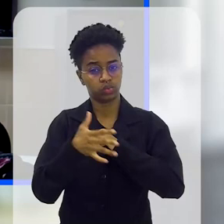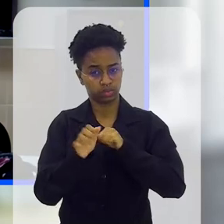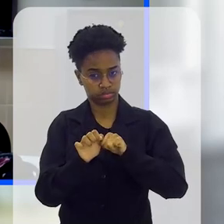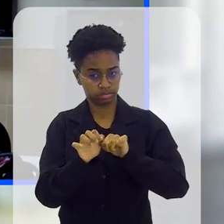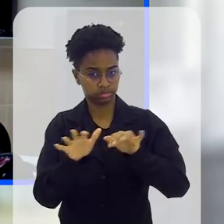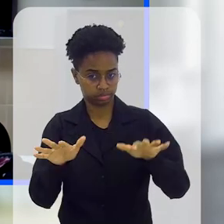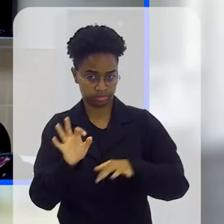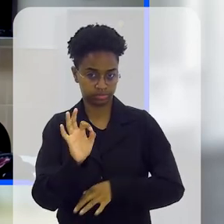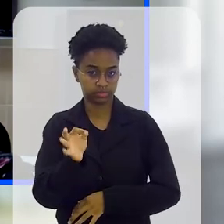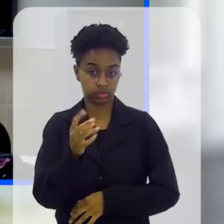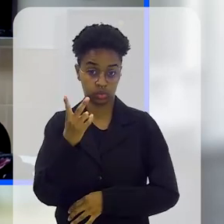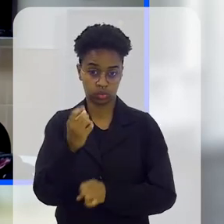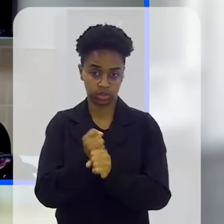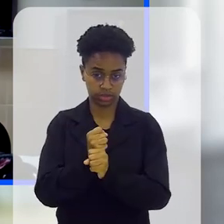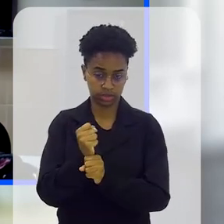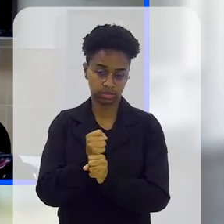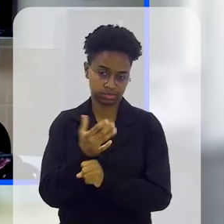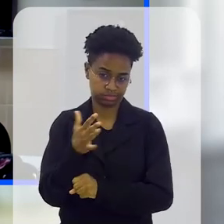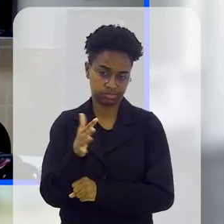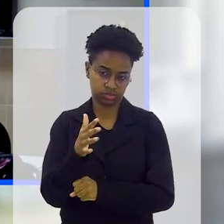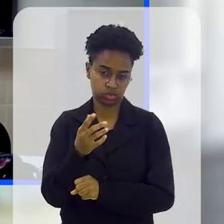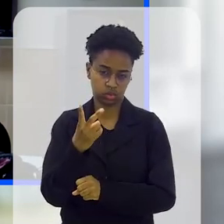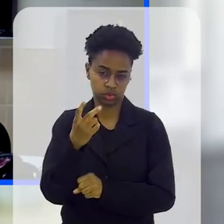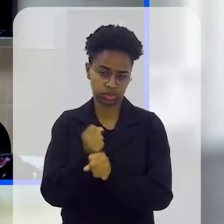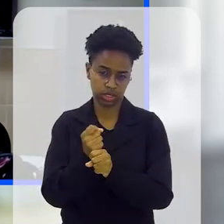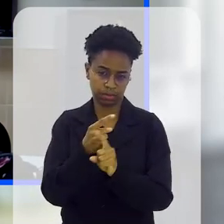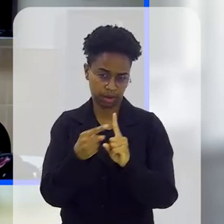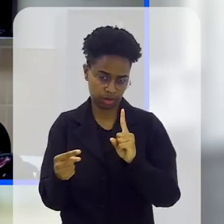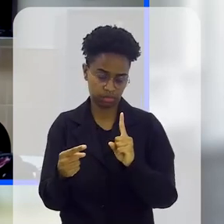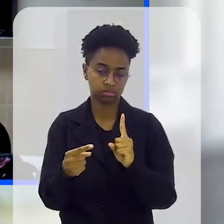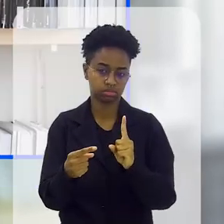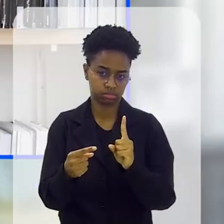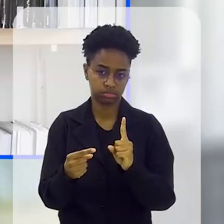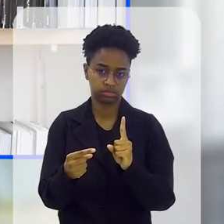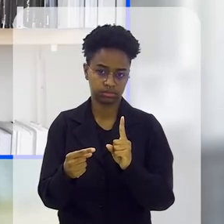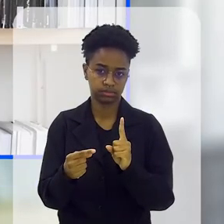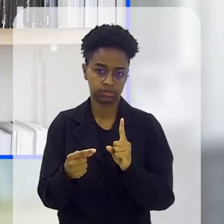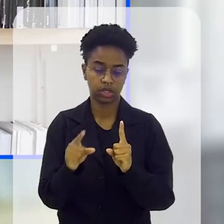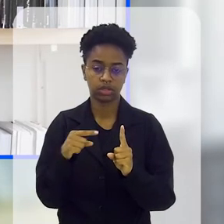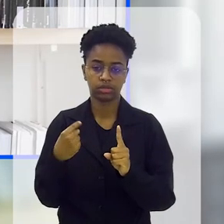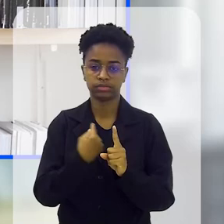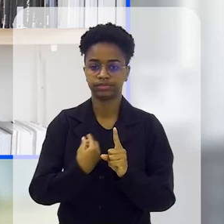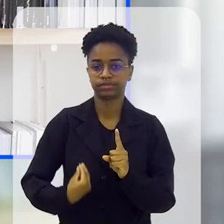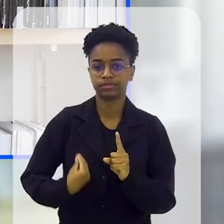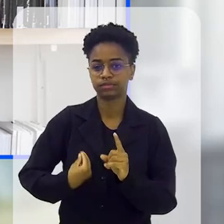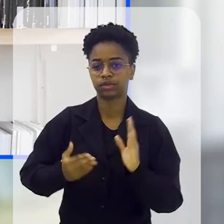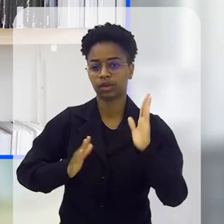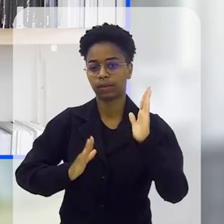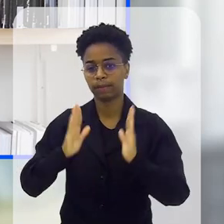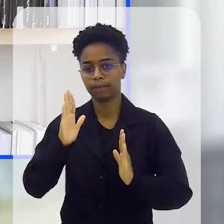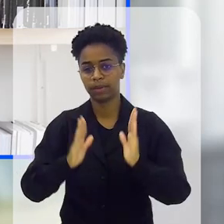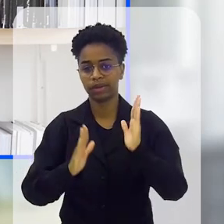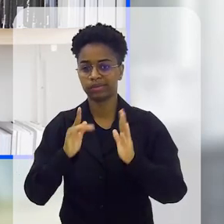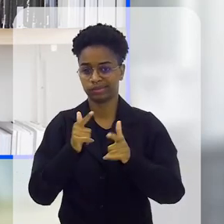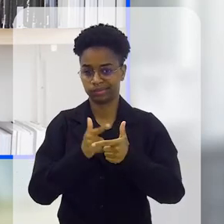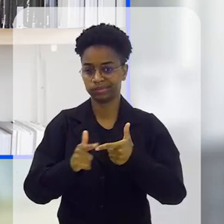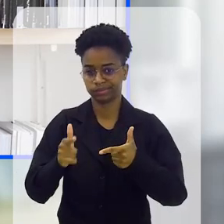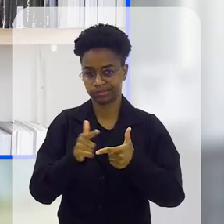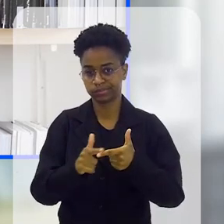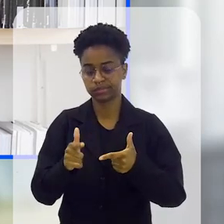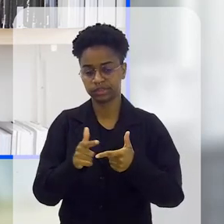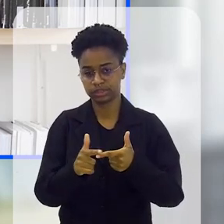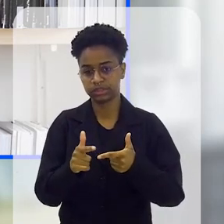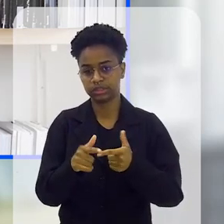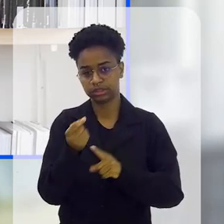longo aí de pandemia, né? Foram dois anos aí praticamente, dois anos e meio, que a gente ficou passando por esse grande